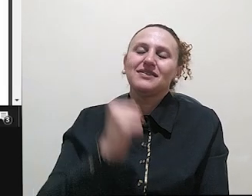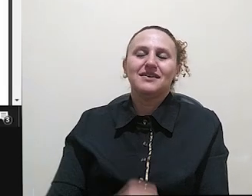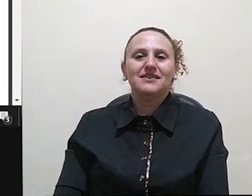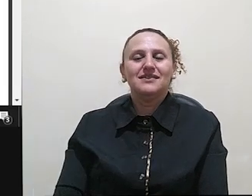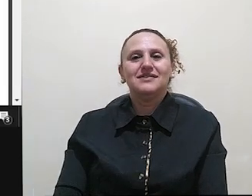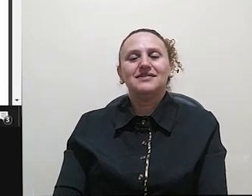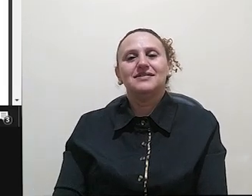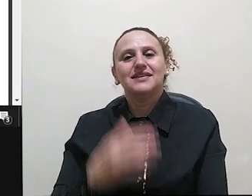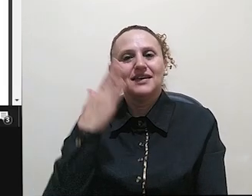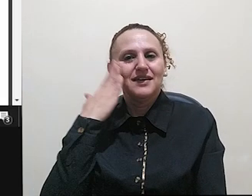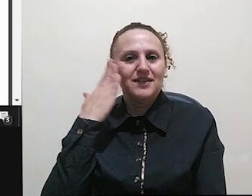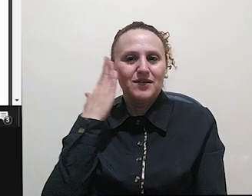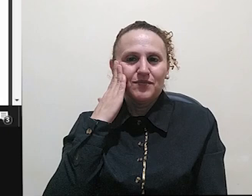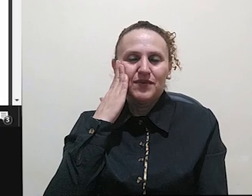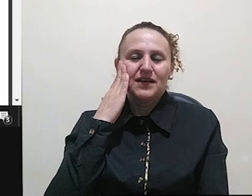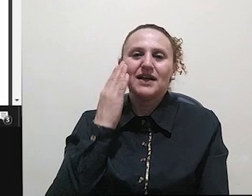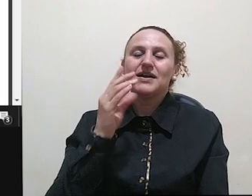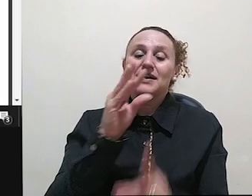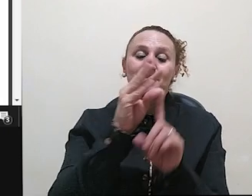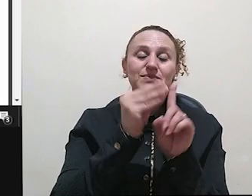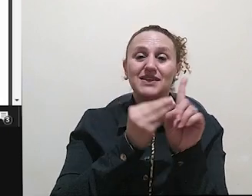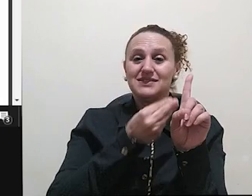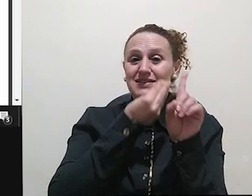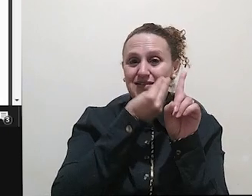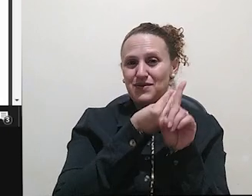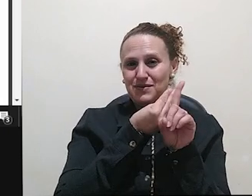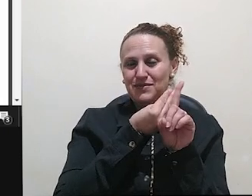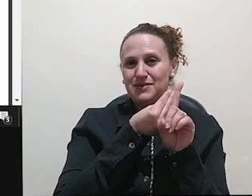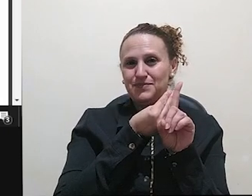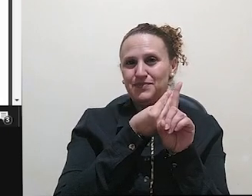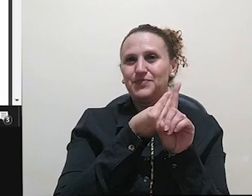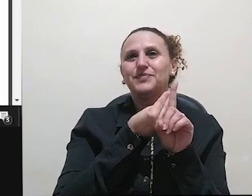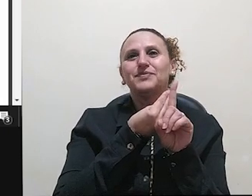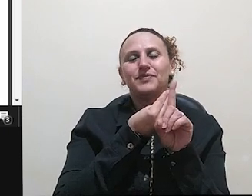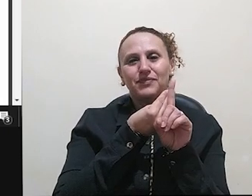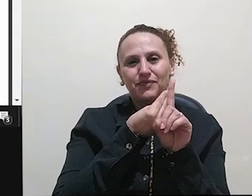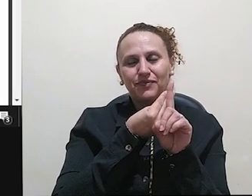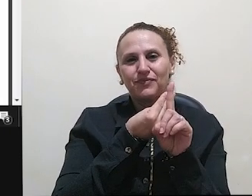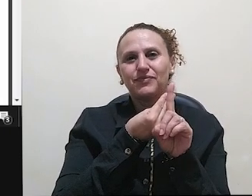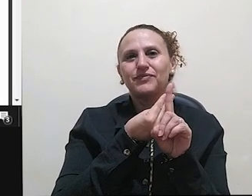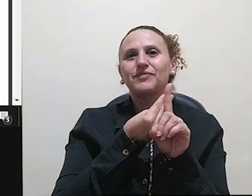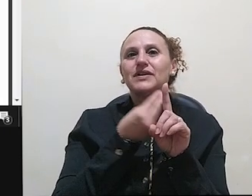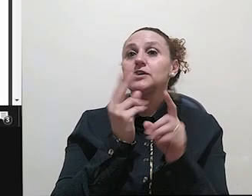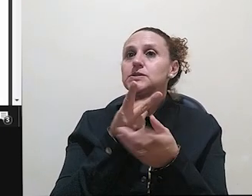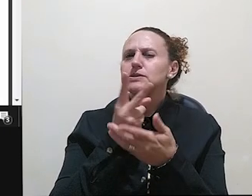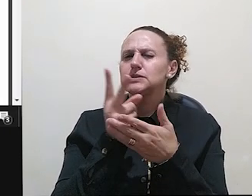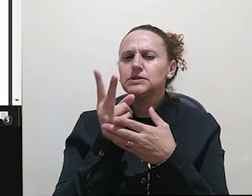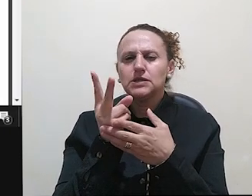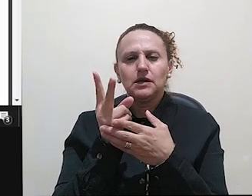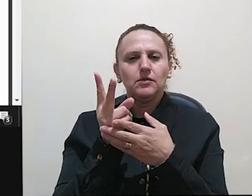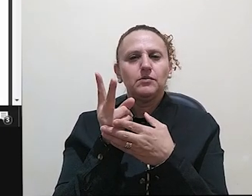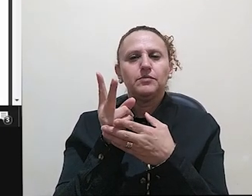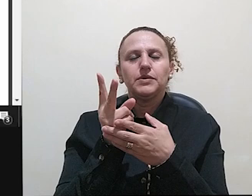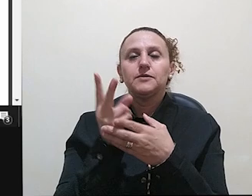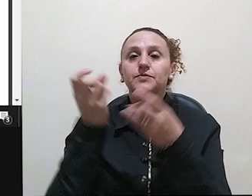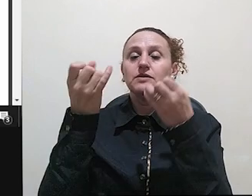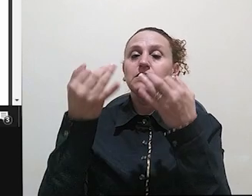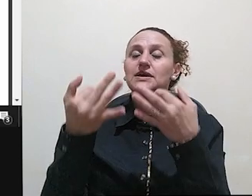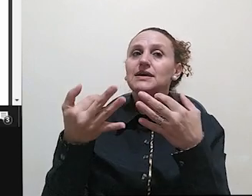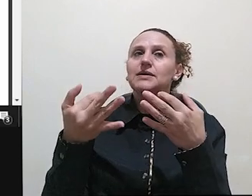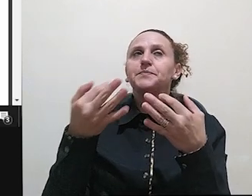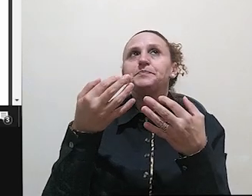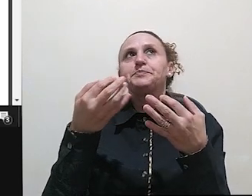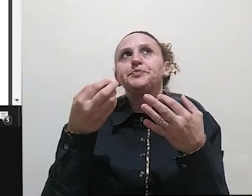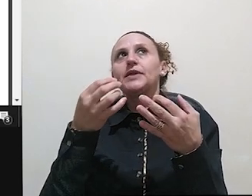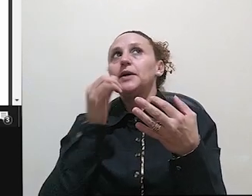da obra, fazer a menção ao que você está falando, né? Então, por exemplo, ele está